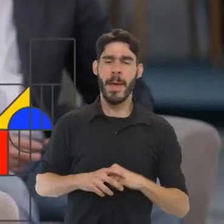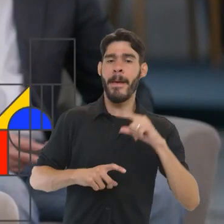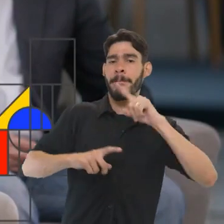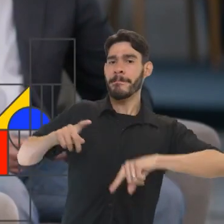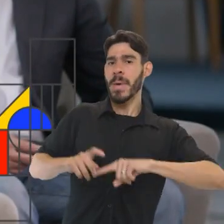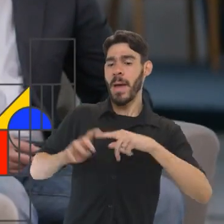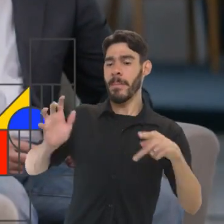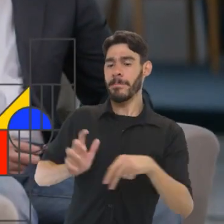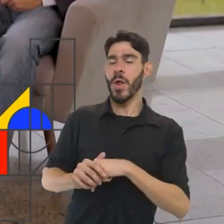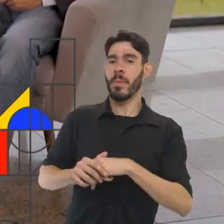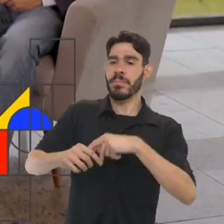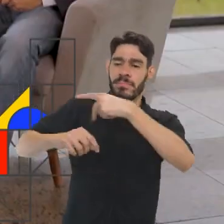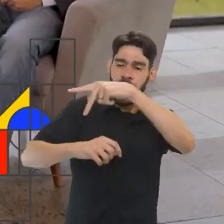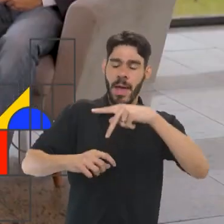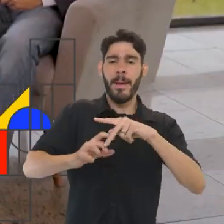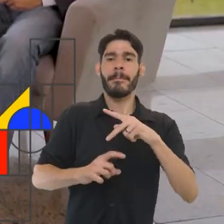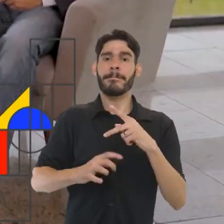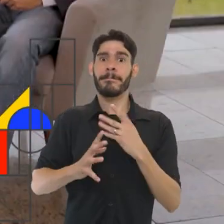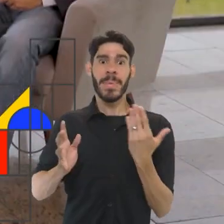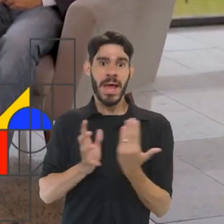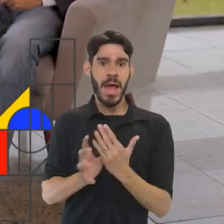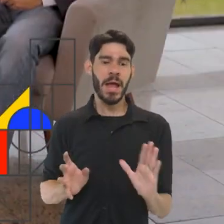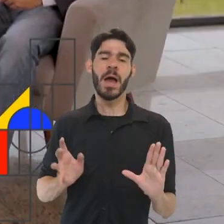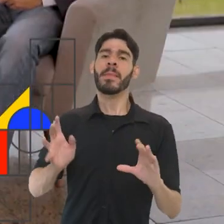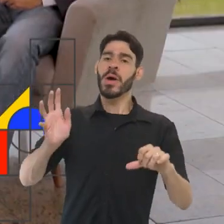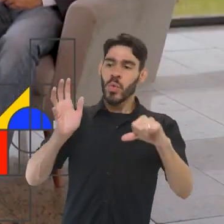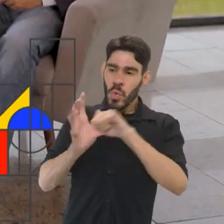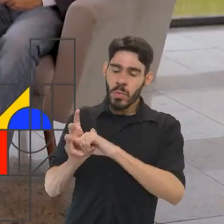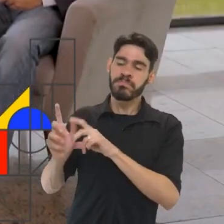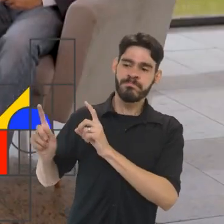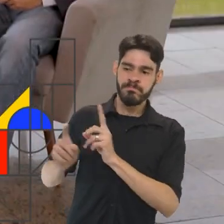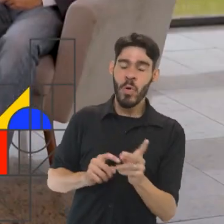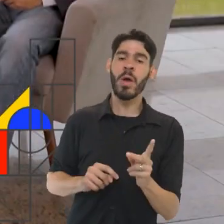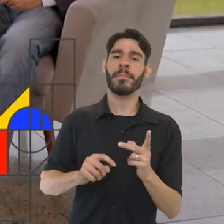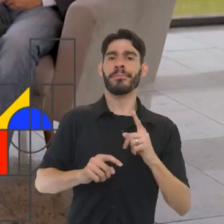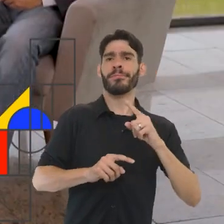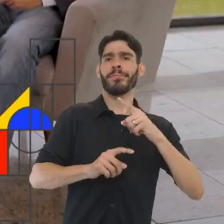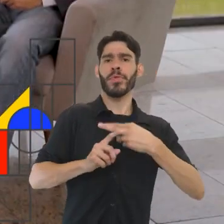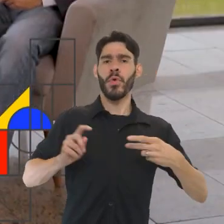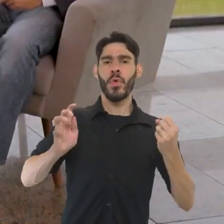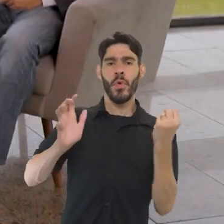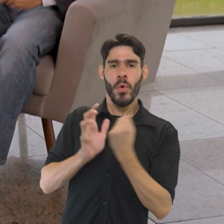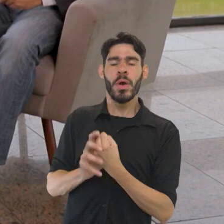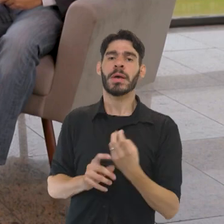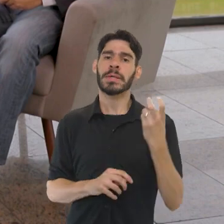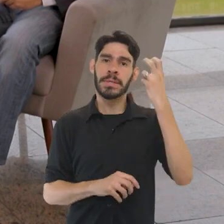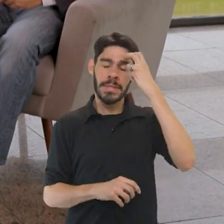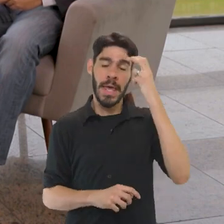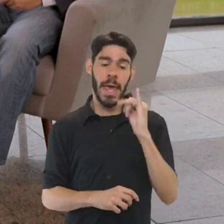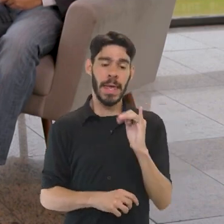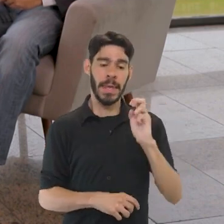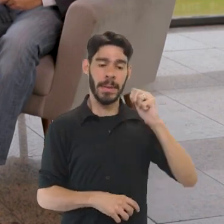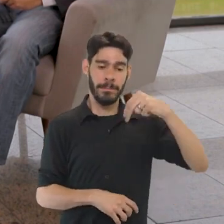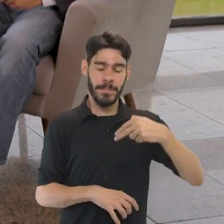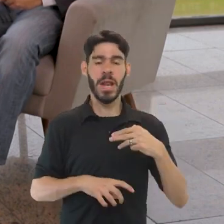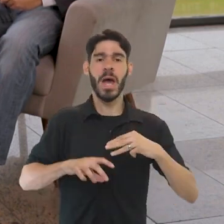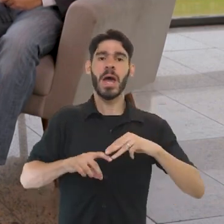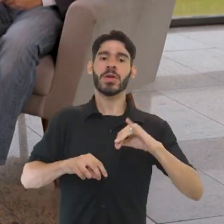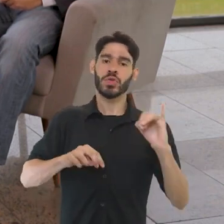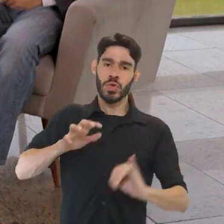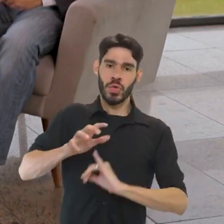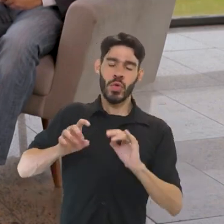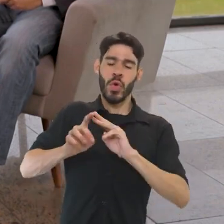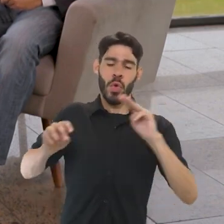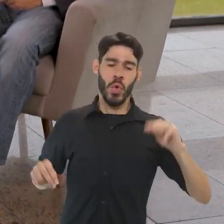de bens dos seus países, para que a gente combata o crime do tráfico de bens culturais. estão o IFAM, o IBRAM, que é o Instituto Brasileiro de